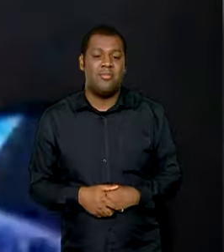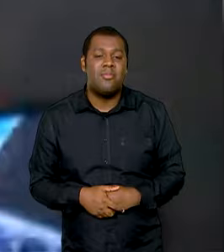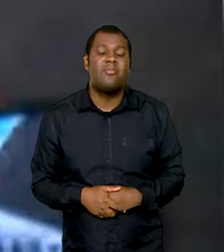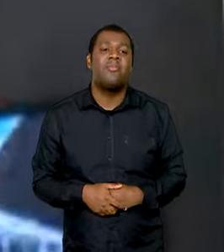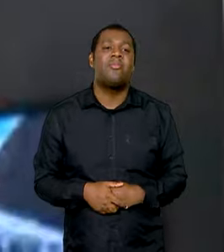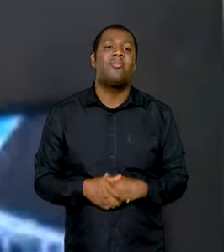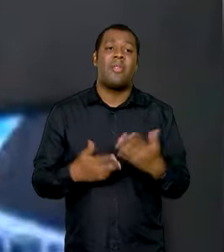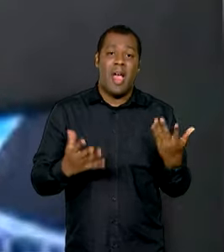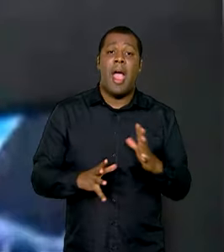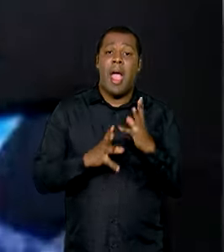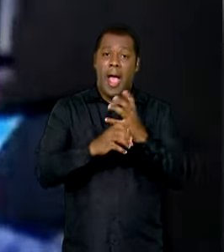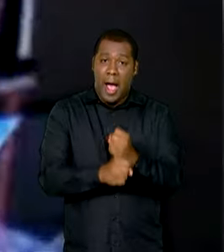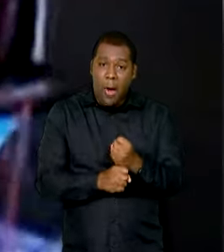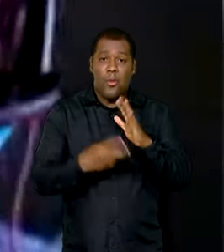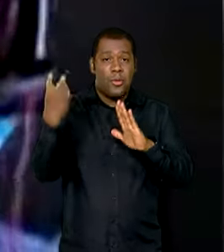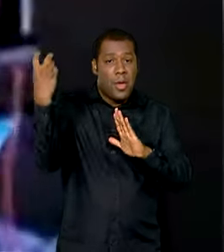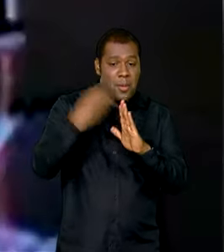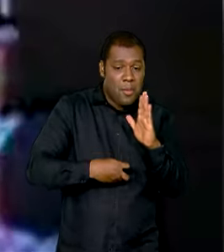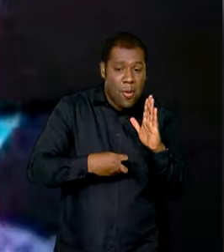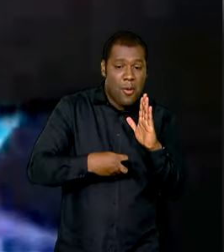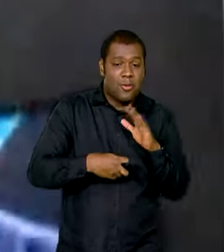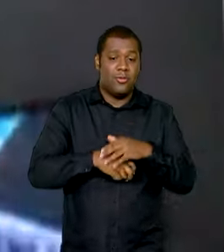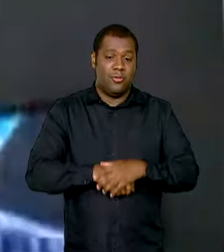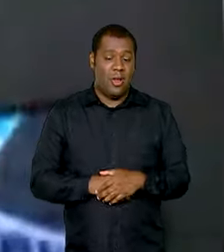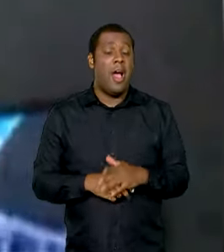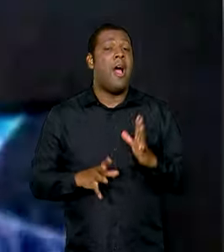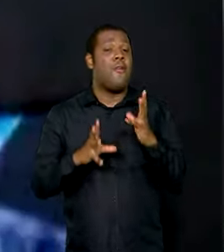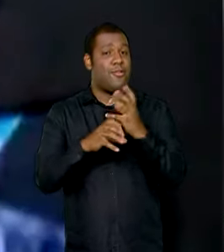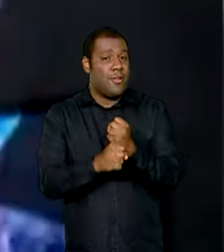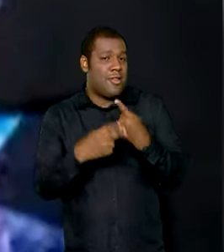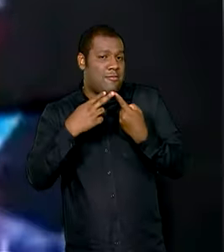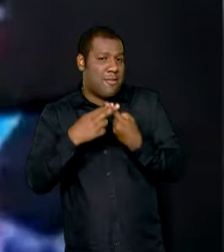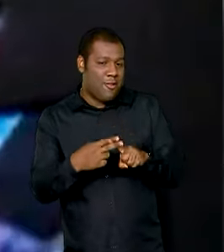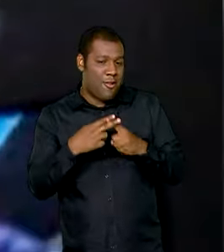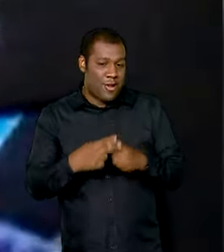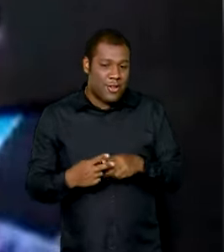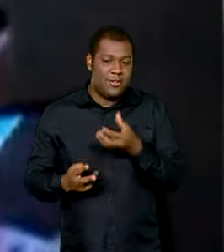do cálculo do imposto de renda, o valor deduzido foi corrigido em R 6,97.